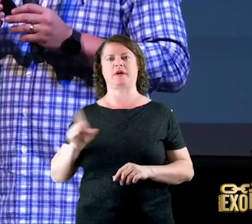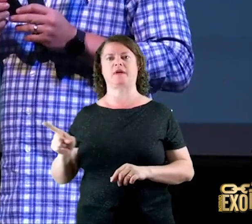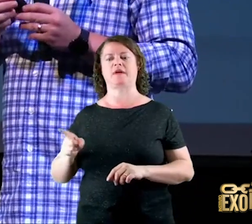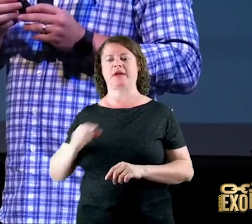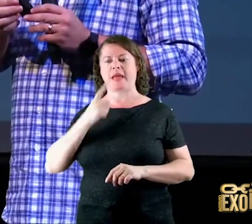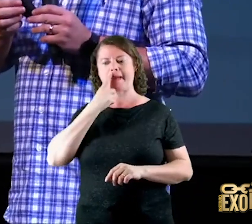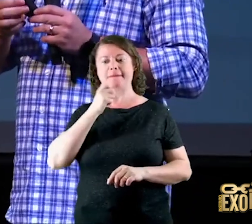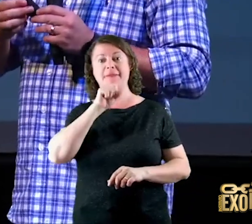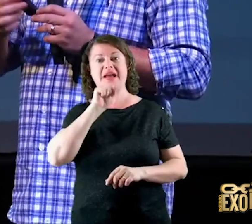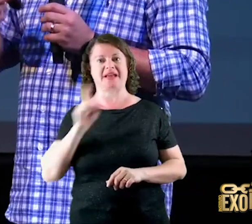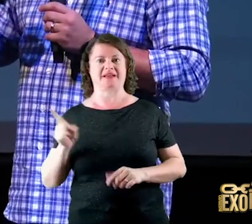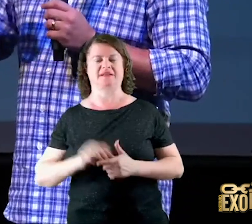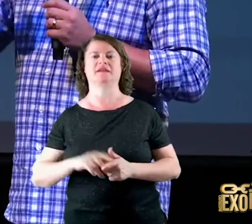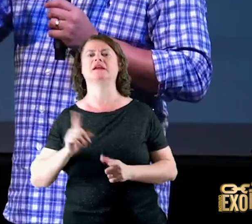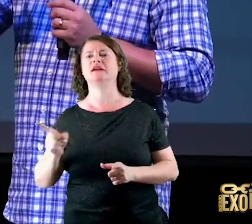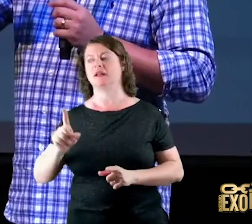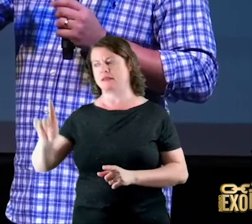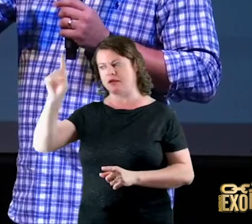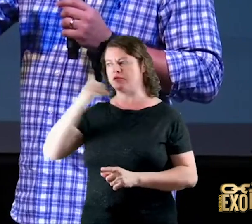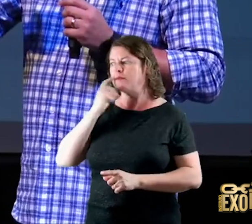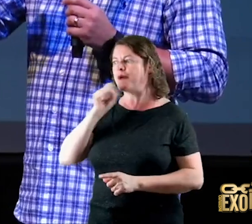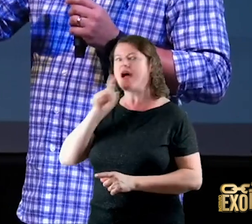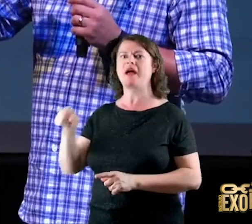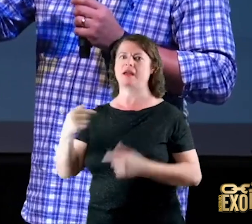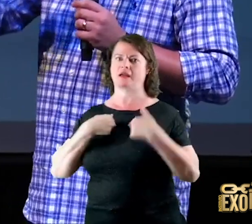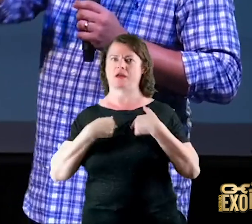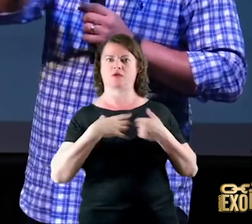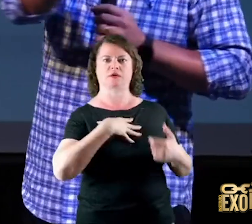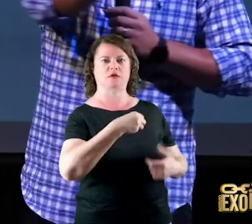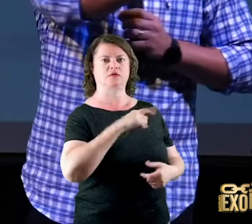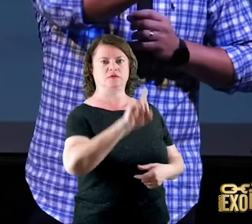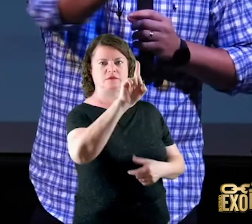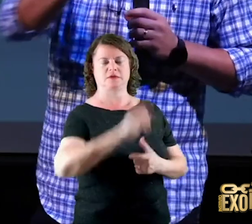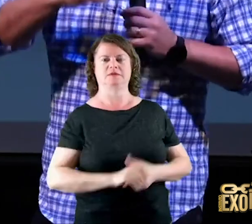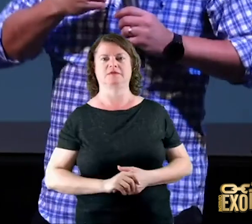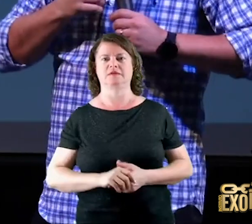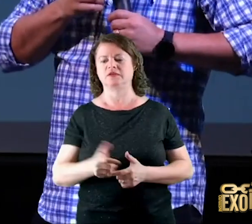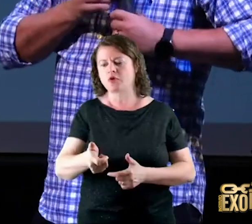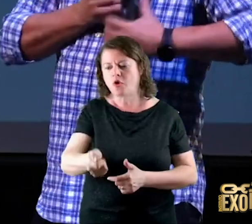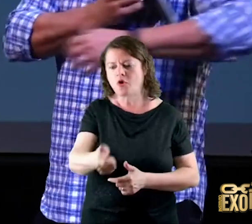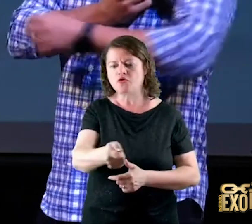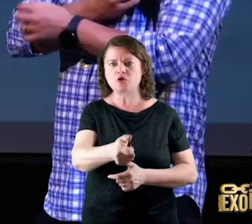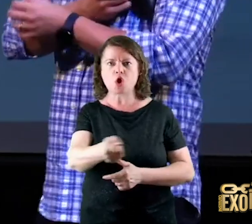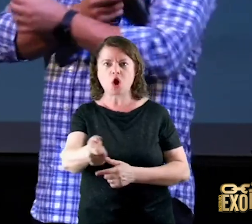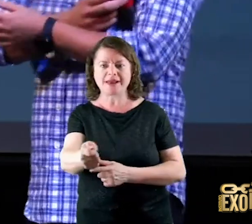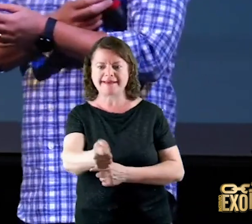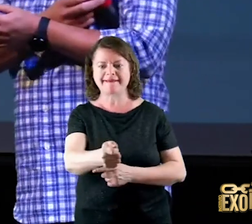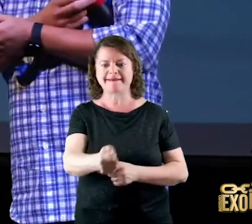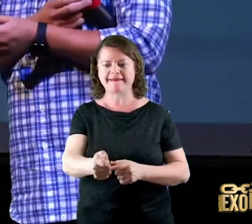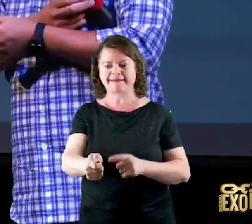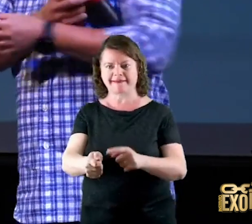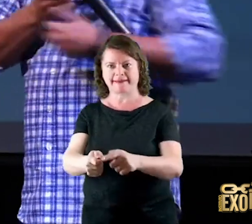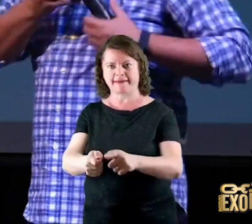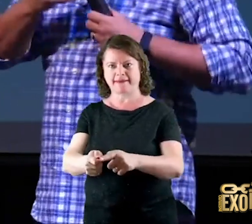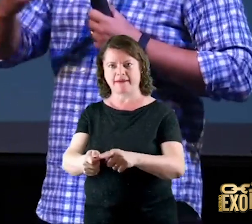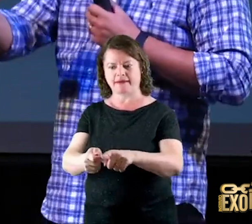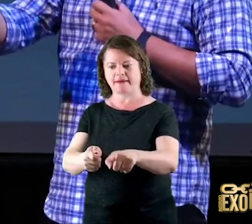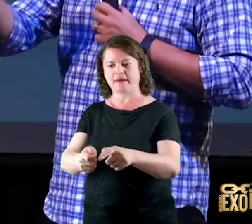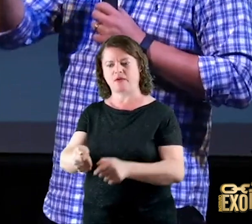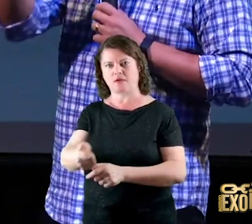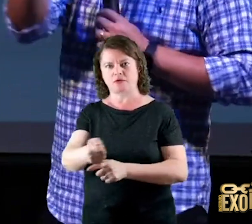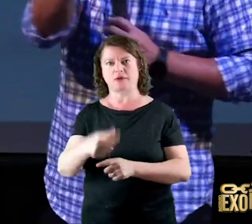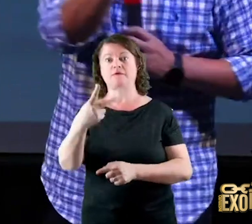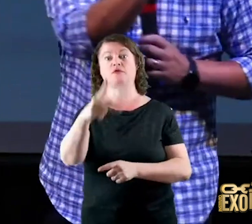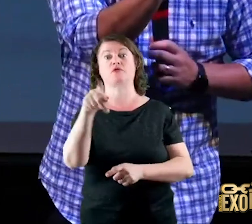e esse controle aqui de laser é você Jesus está dizendo o seguinte eu te dou a vida